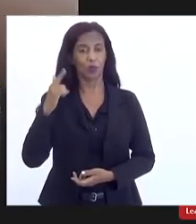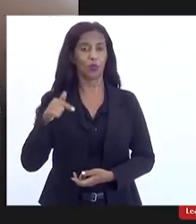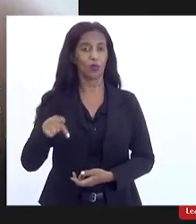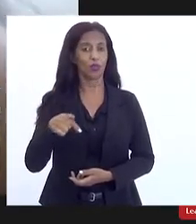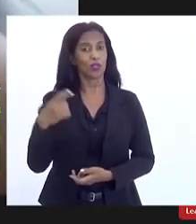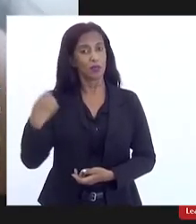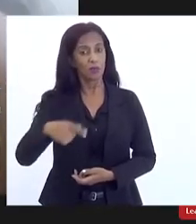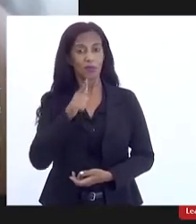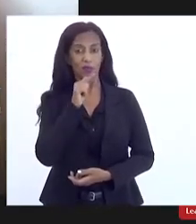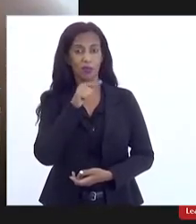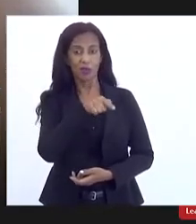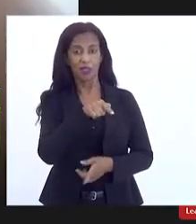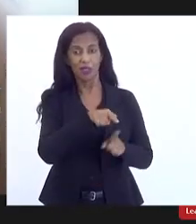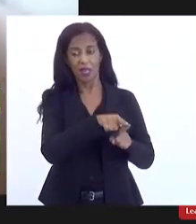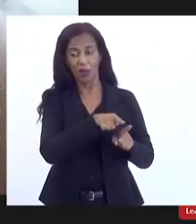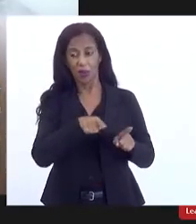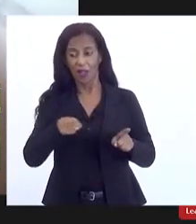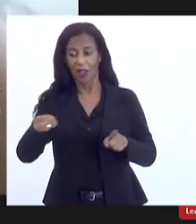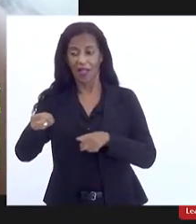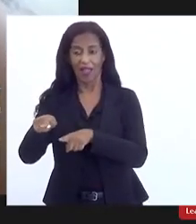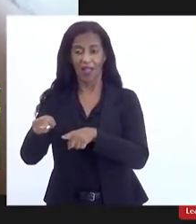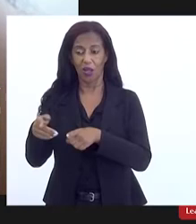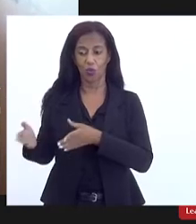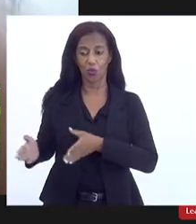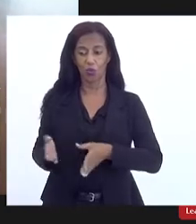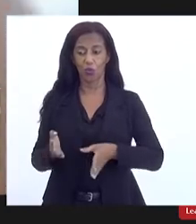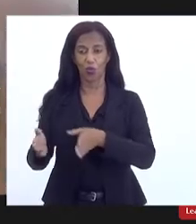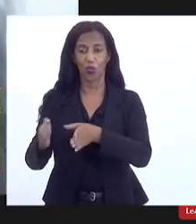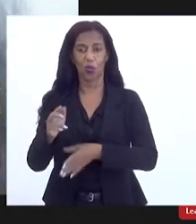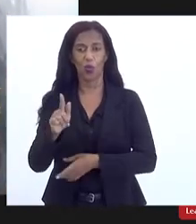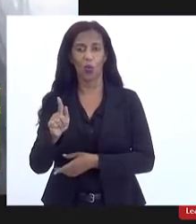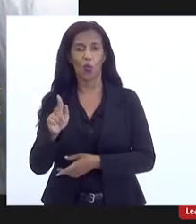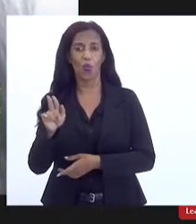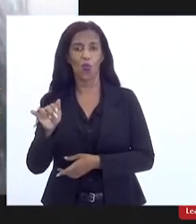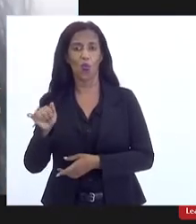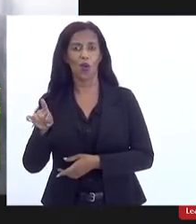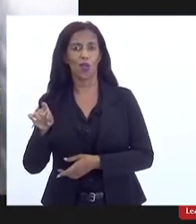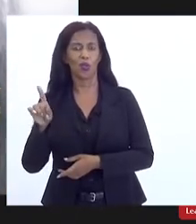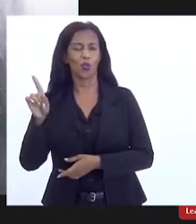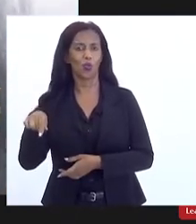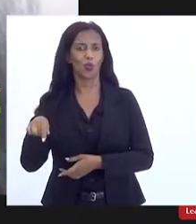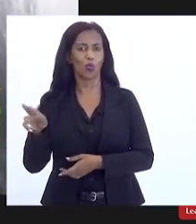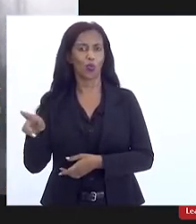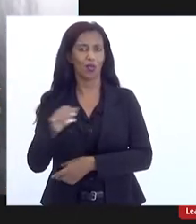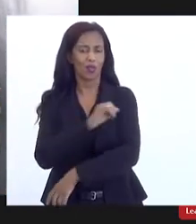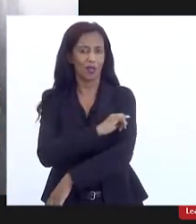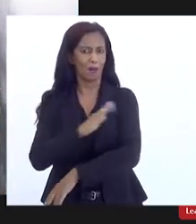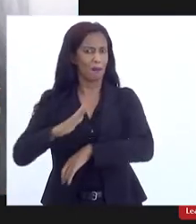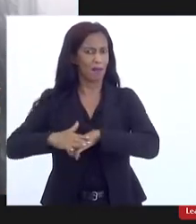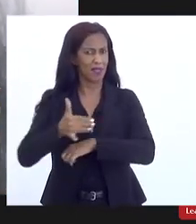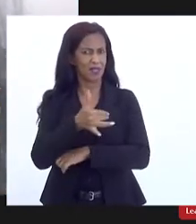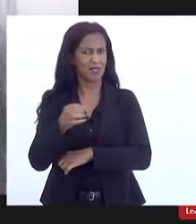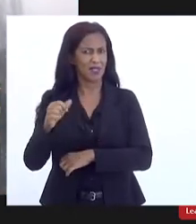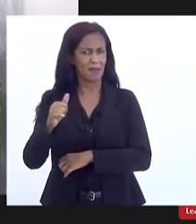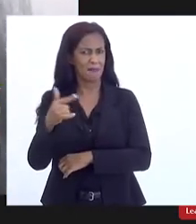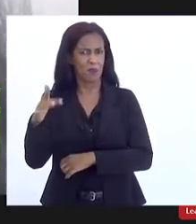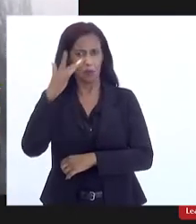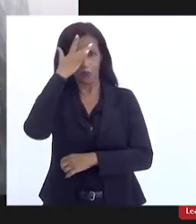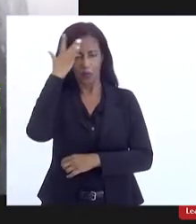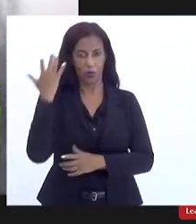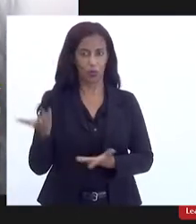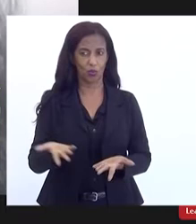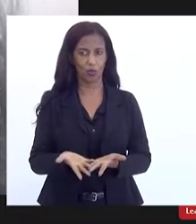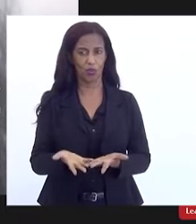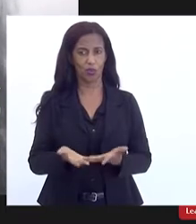por essa água lá no sistema Guandu no Rio de Janeiro e aí a gente está falando de mais do que 100 mil habitantes de Barra do Piraí estamos